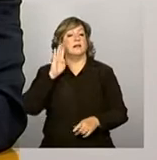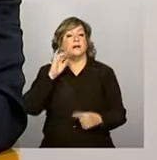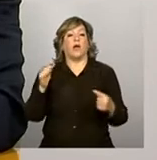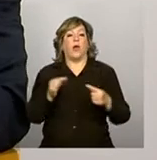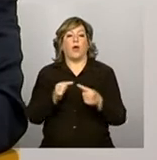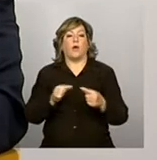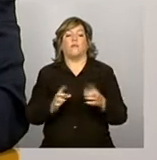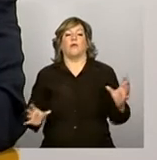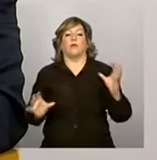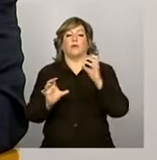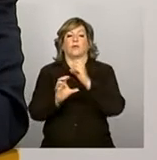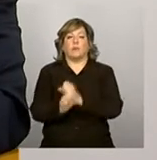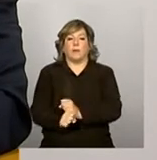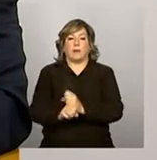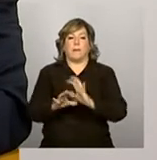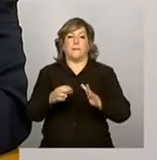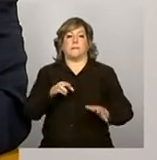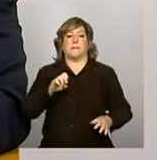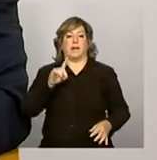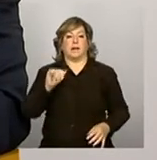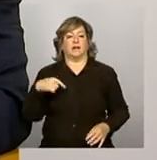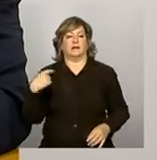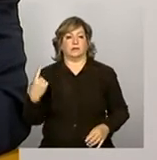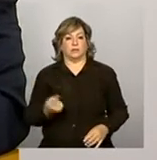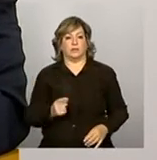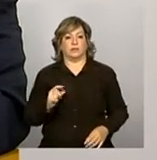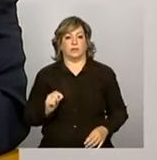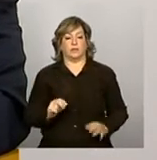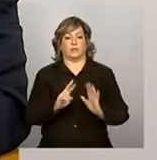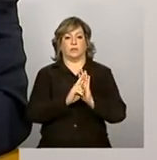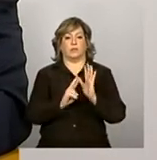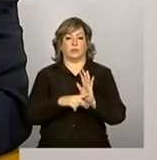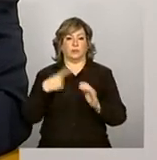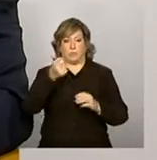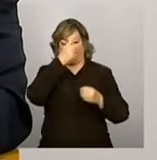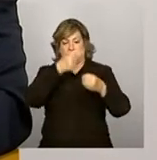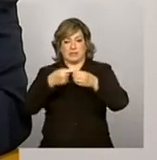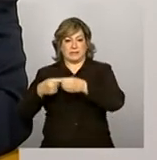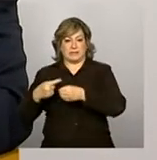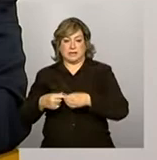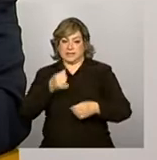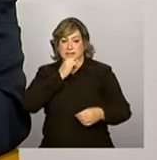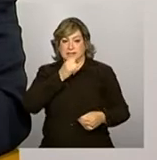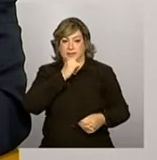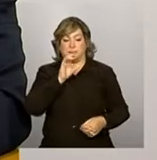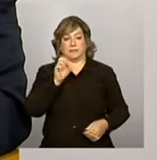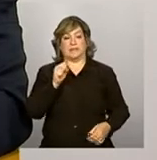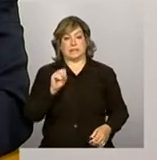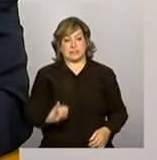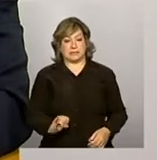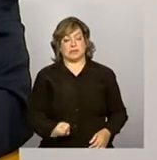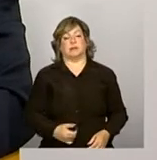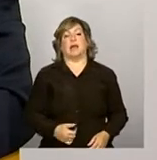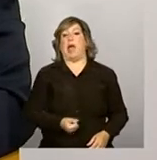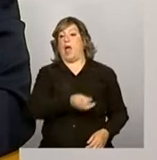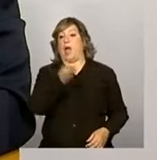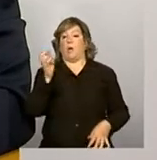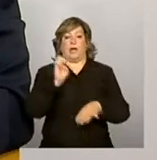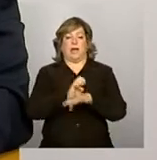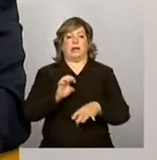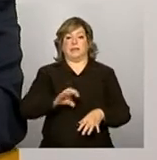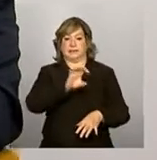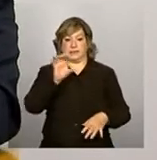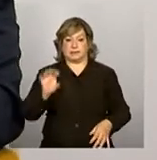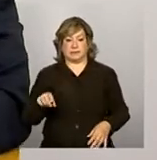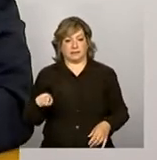à média da somatória dos parâmetros dos municípios. Ou seja, por exemplo, se um determinado Estado faz com que